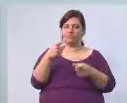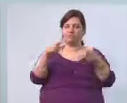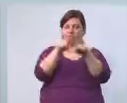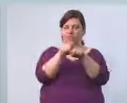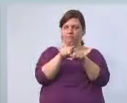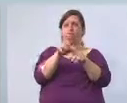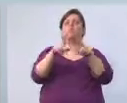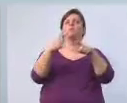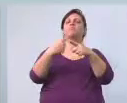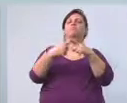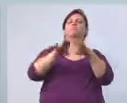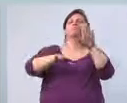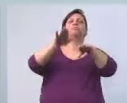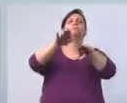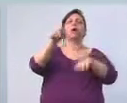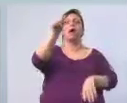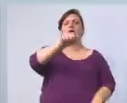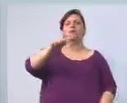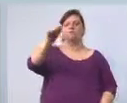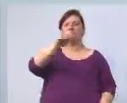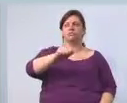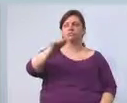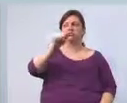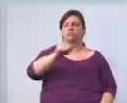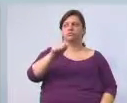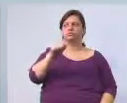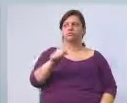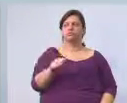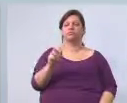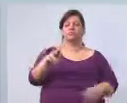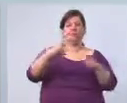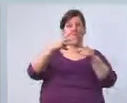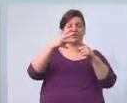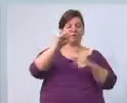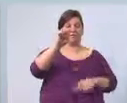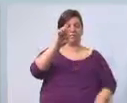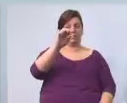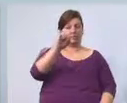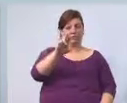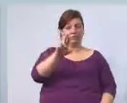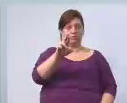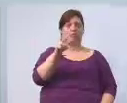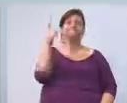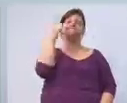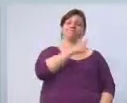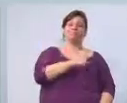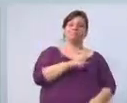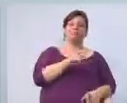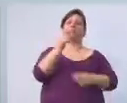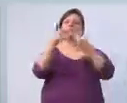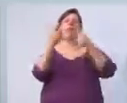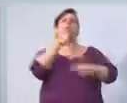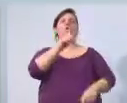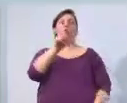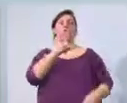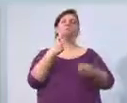associações, algumas pessoas do terceiro setor conseguem tais benefícios e outras não?